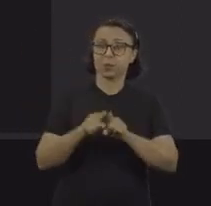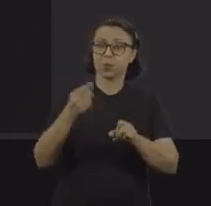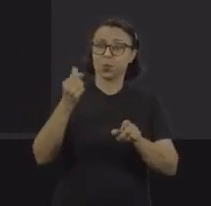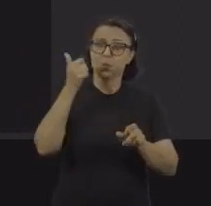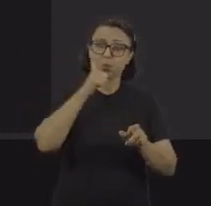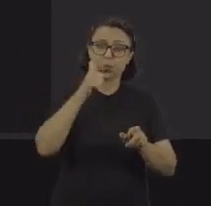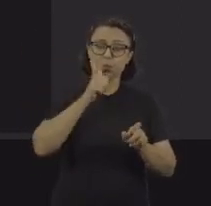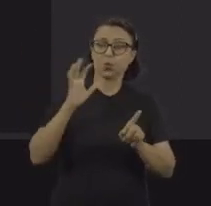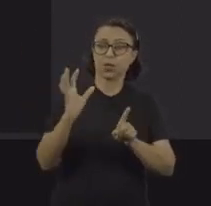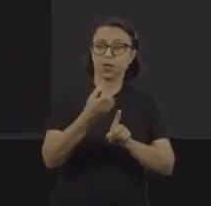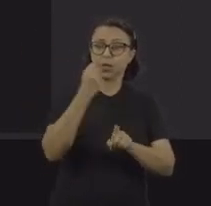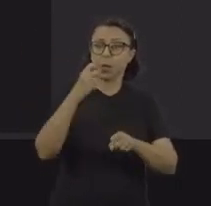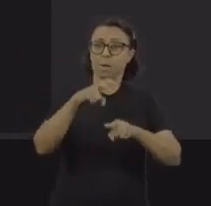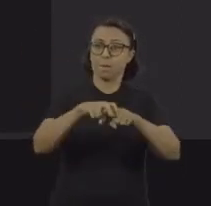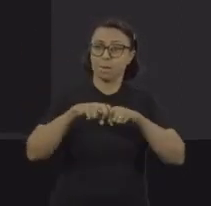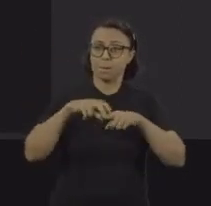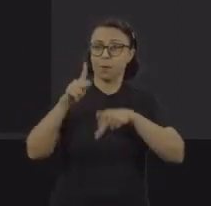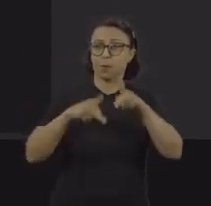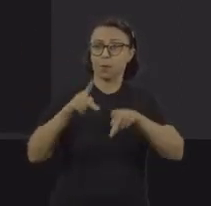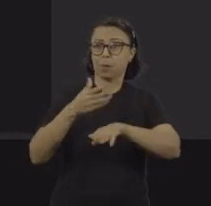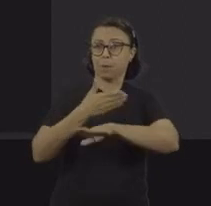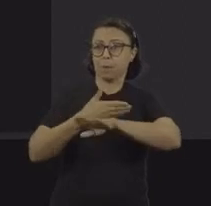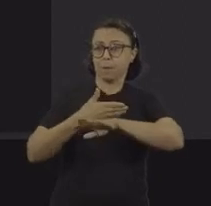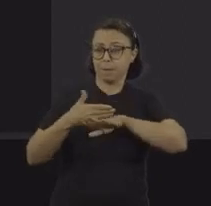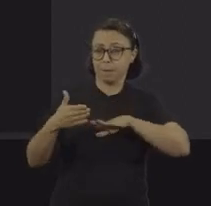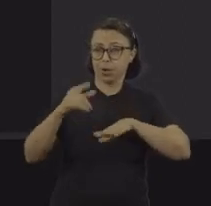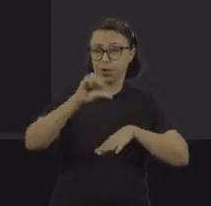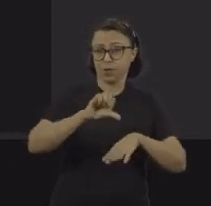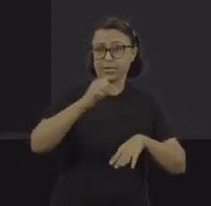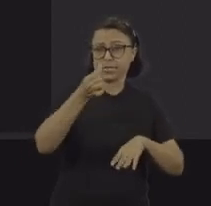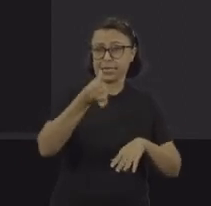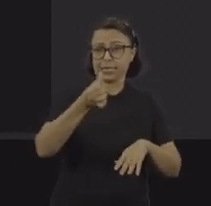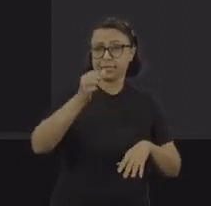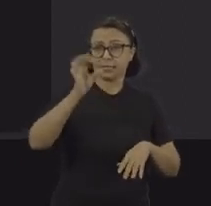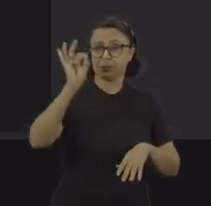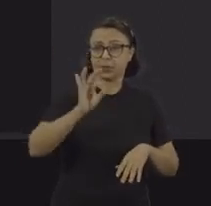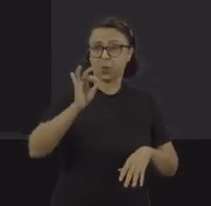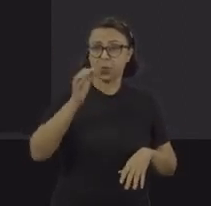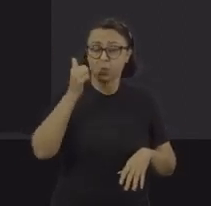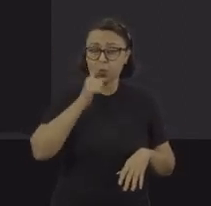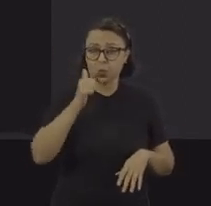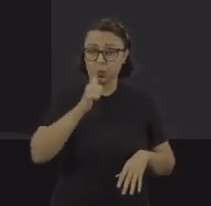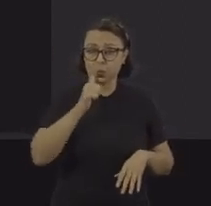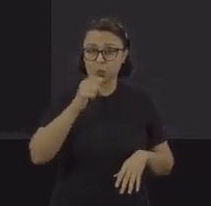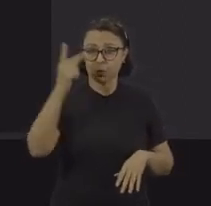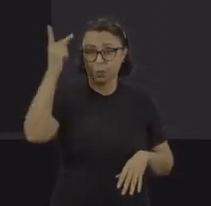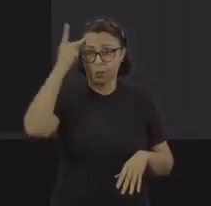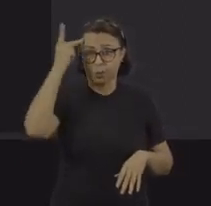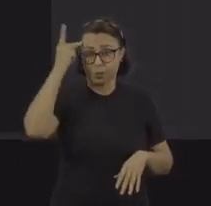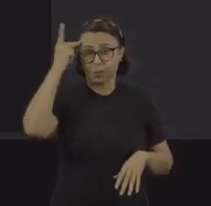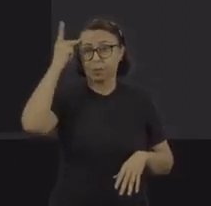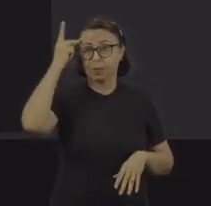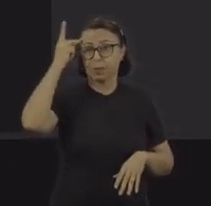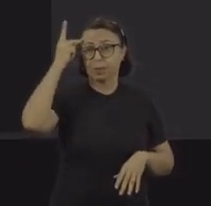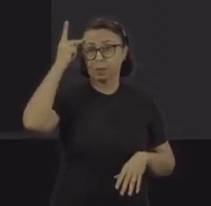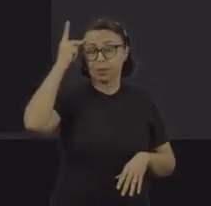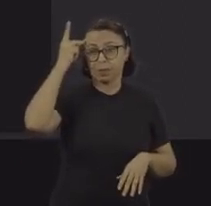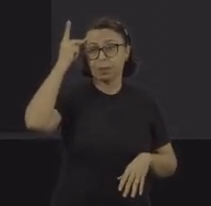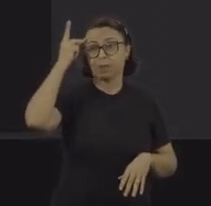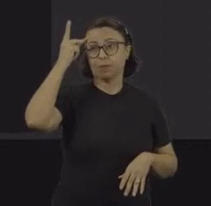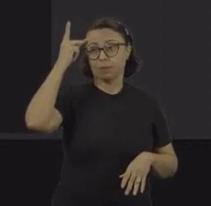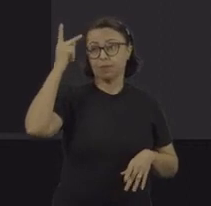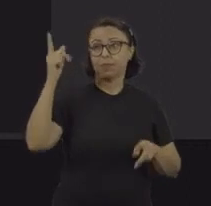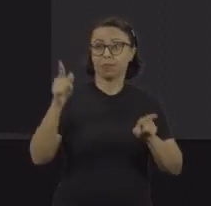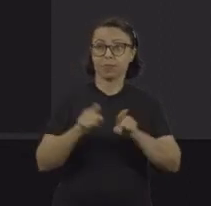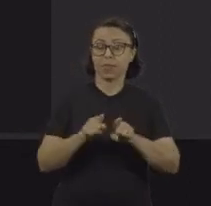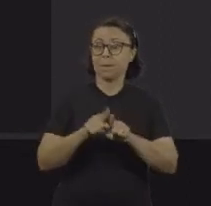por causa da população imigrante, 93% das mulheres resgatadas em São Paulo são imigrantes, e como não há